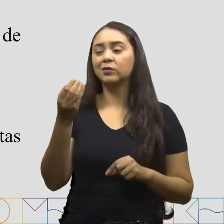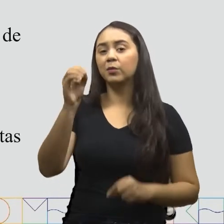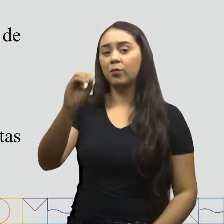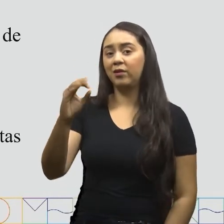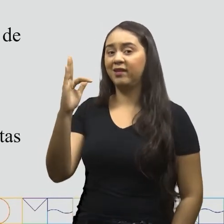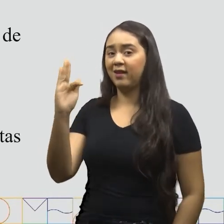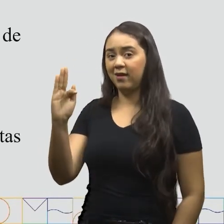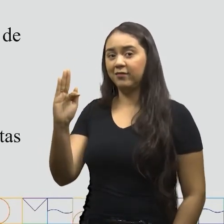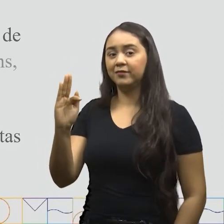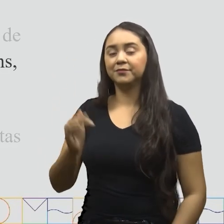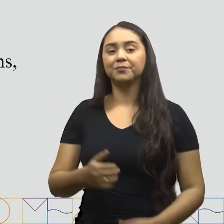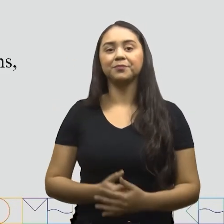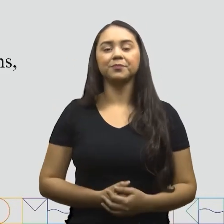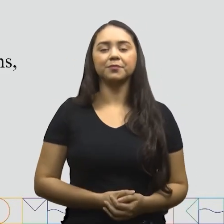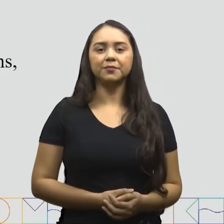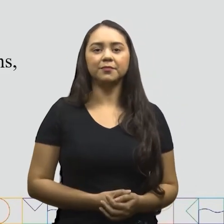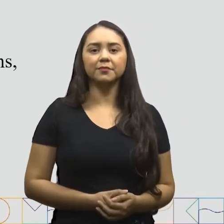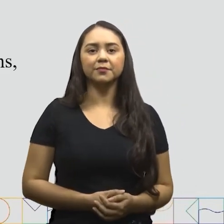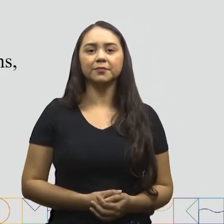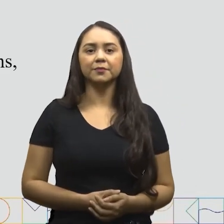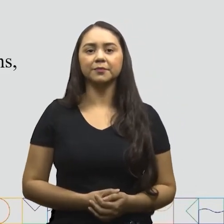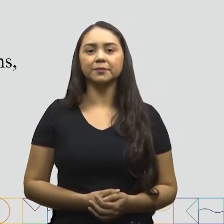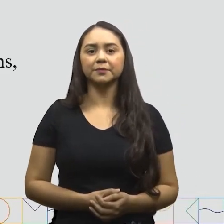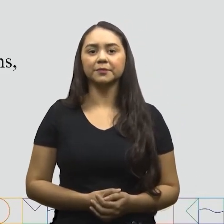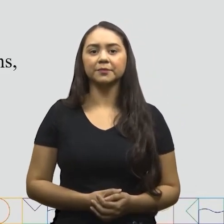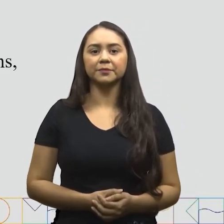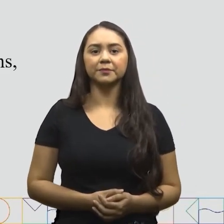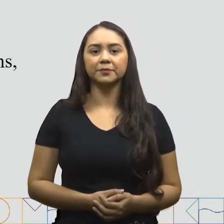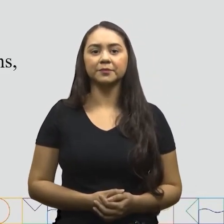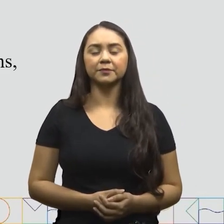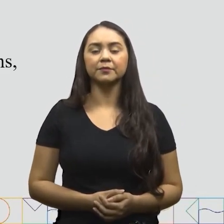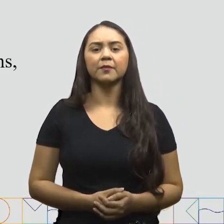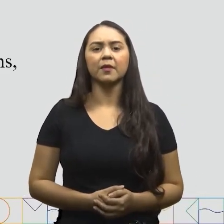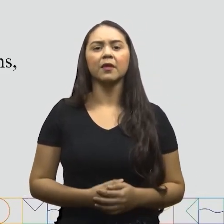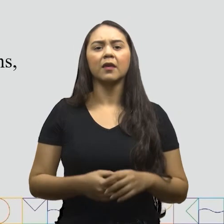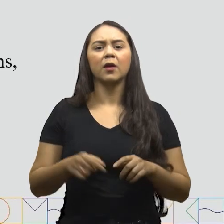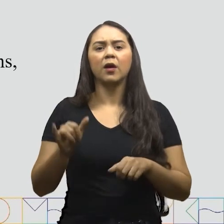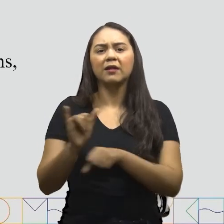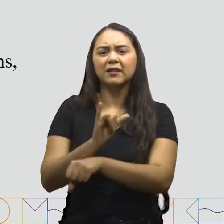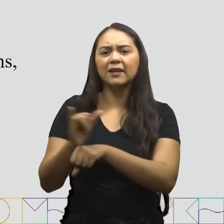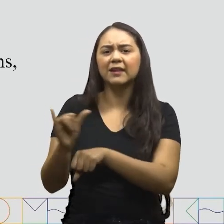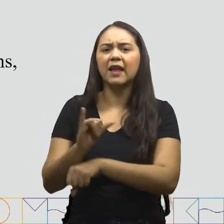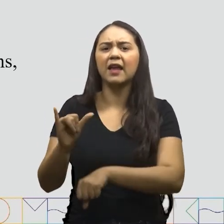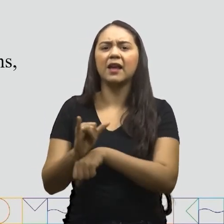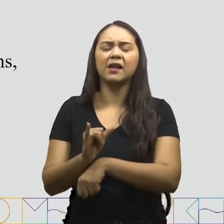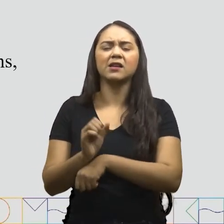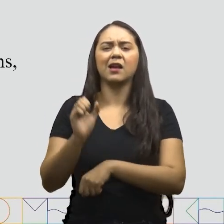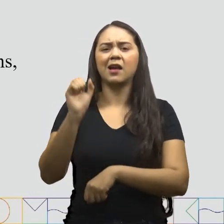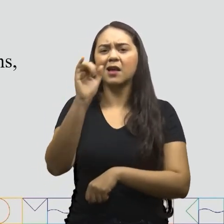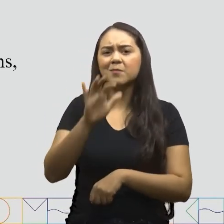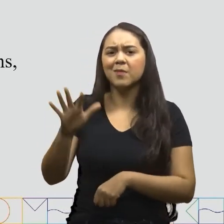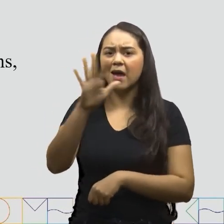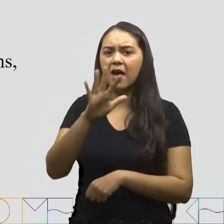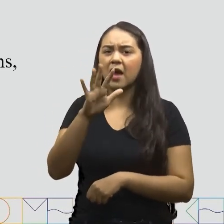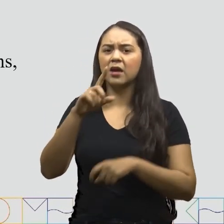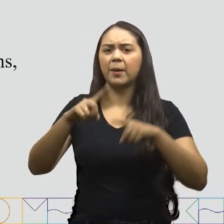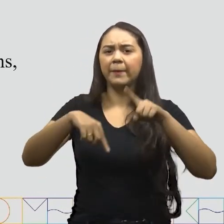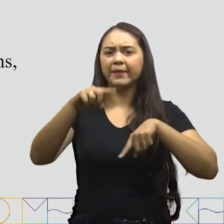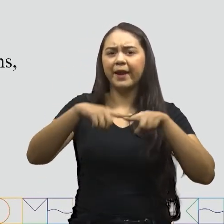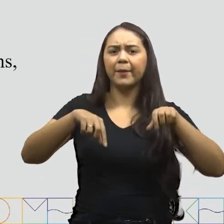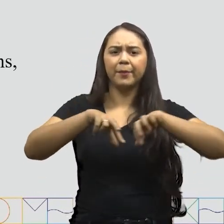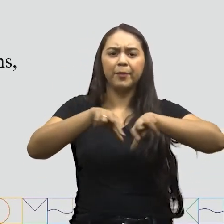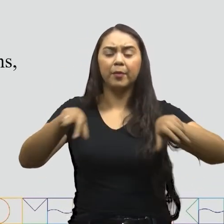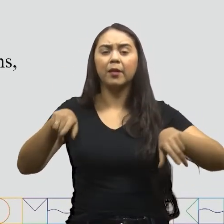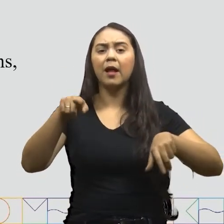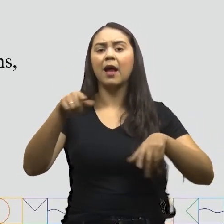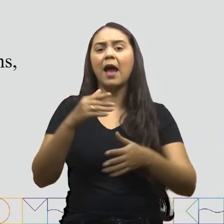Falsa Os recursos Imagens Objetos E etc Contribuem para que